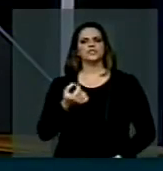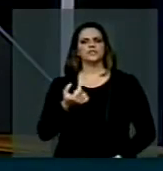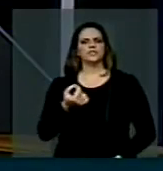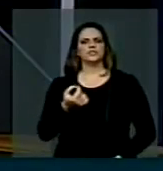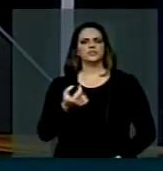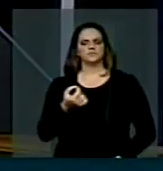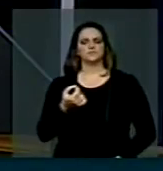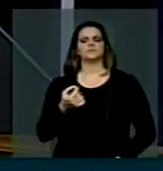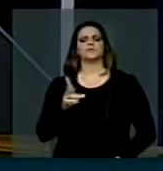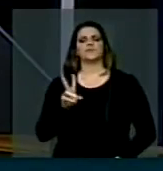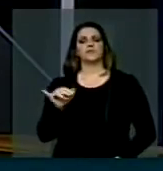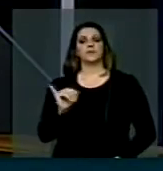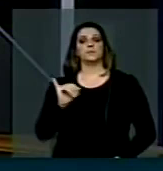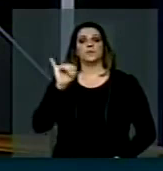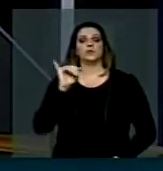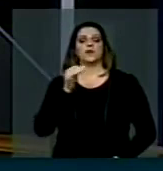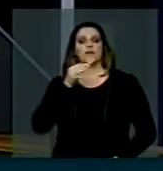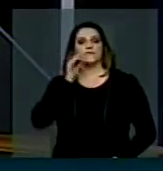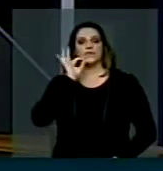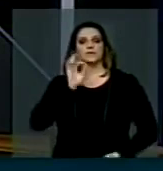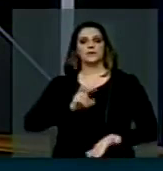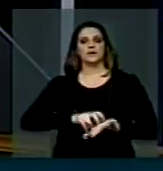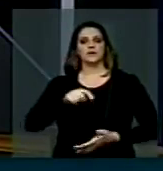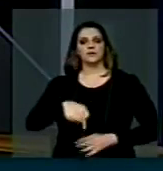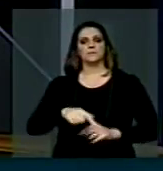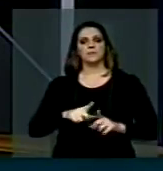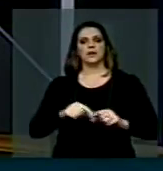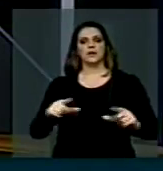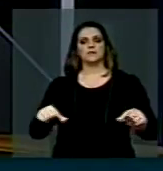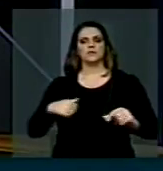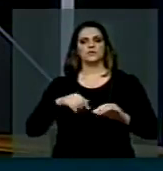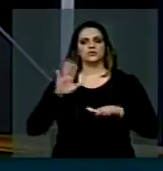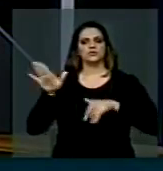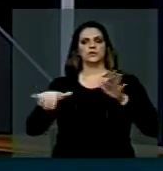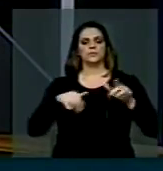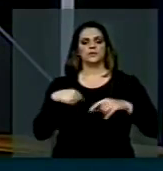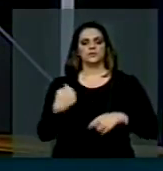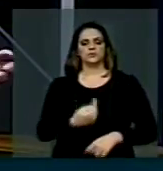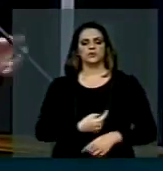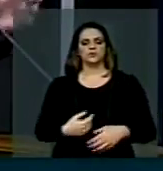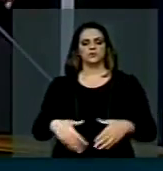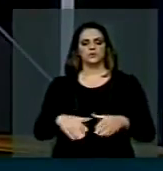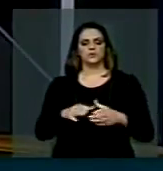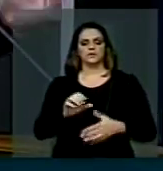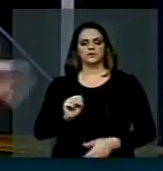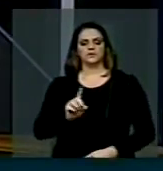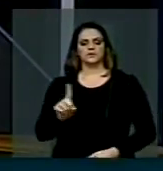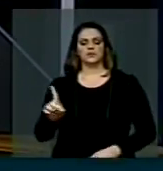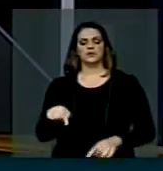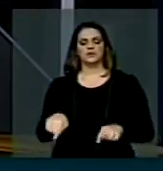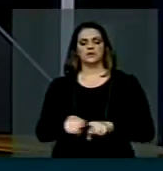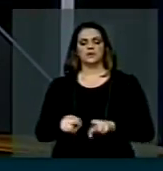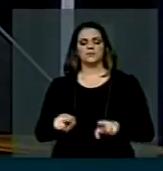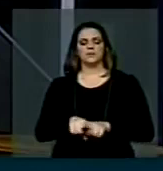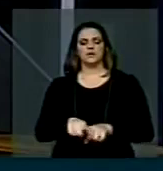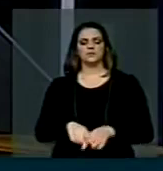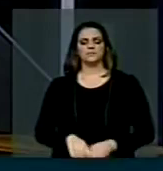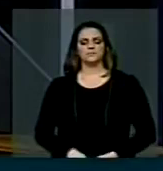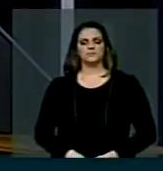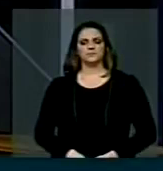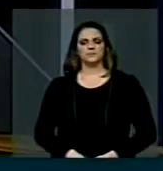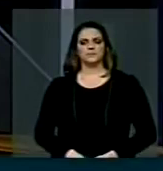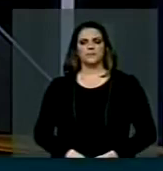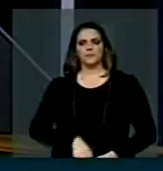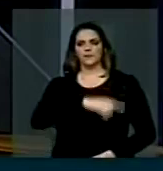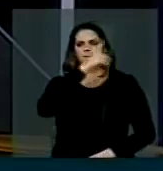de amanhã, nós teremos o importante café da manhã aqui em Brasília. Eu conclamo toda a bancada. Pido também, para terminar agora, deputada Mauri,